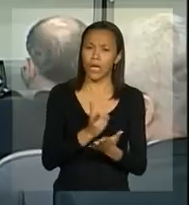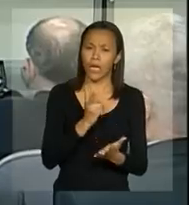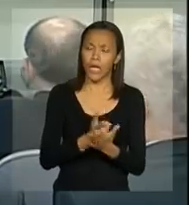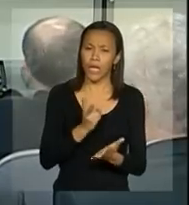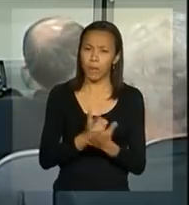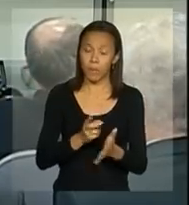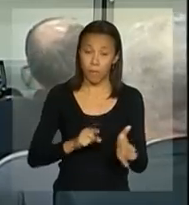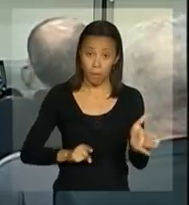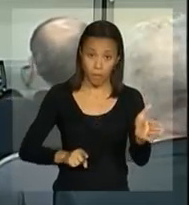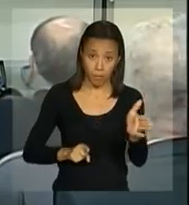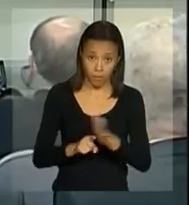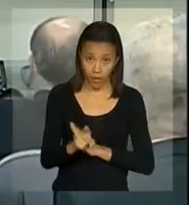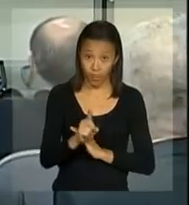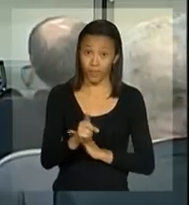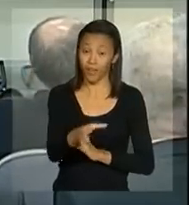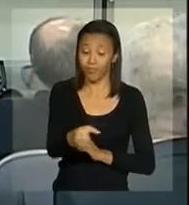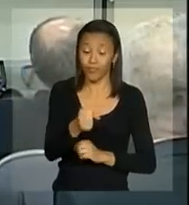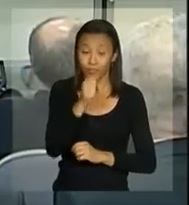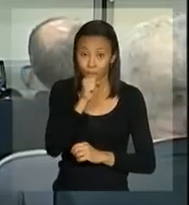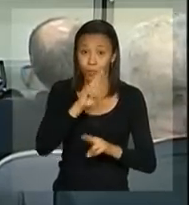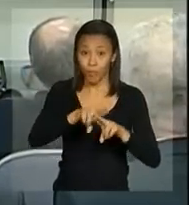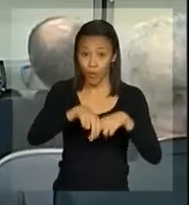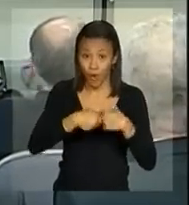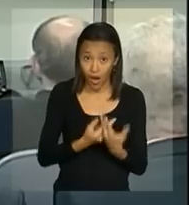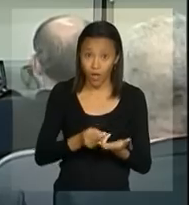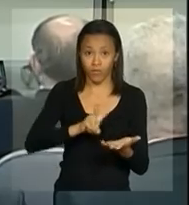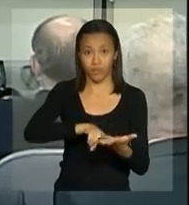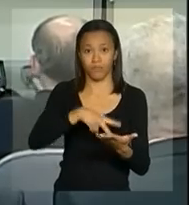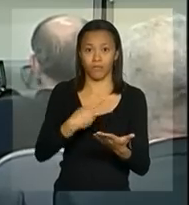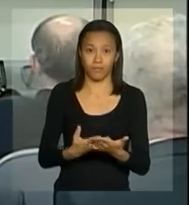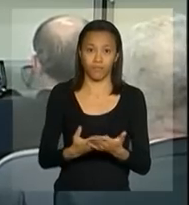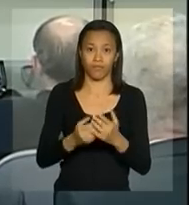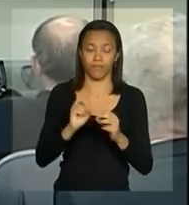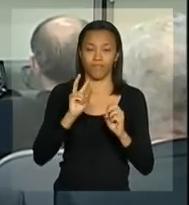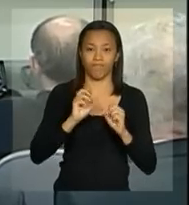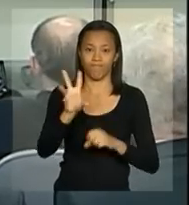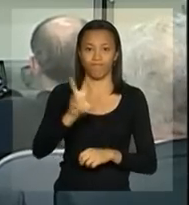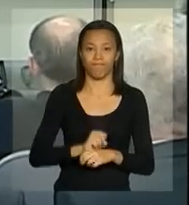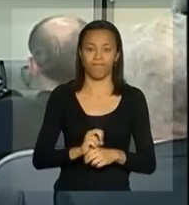exclusivamente ao microfone em função da transmissão que está sendo realizada.